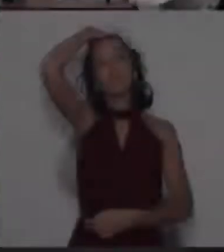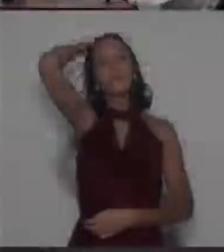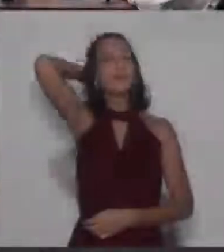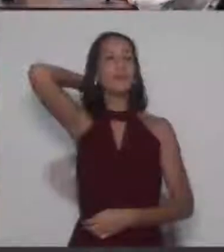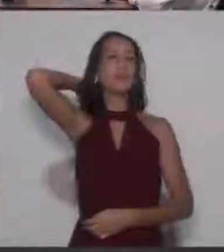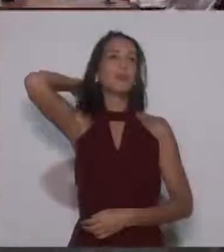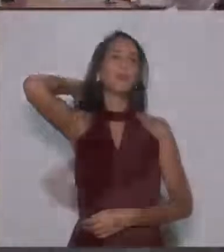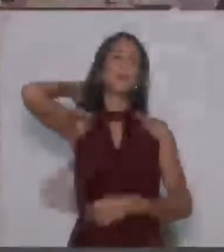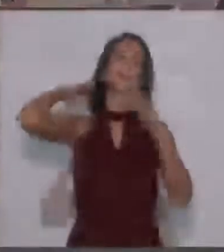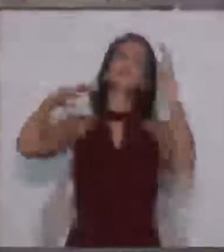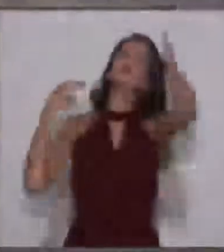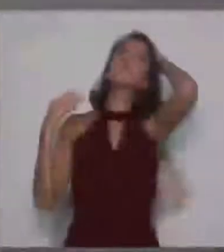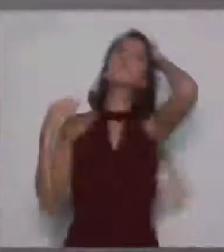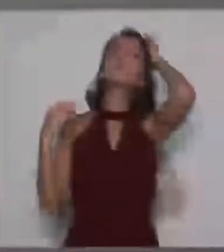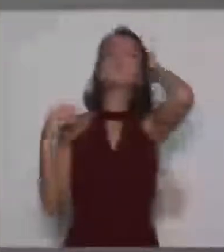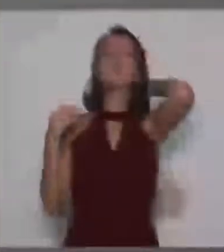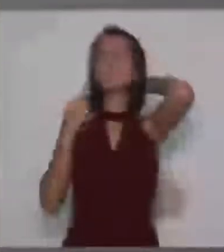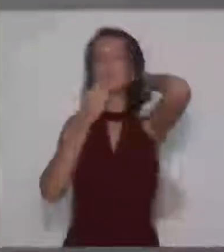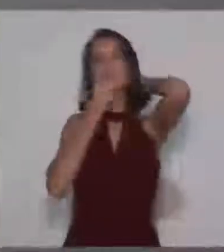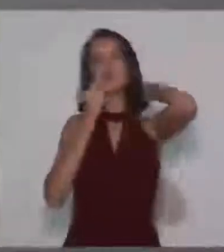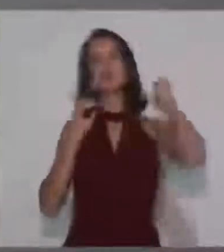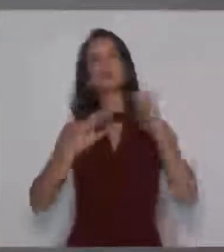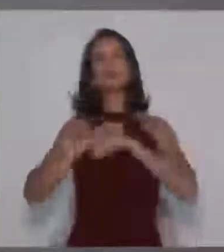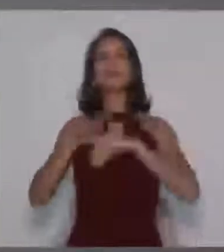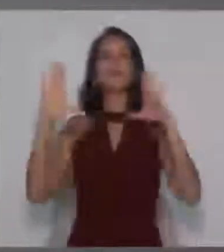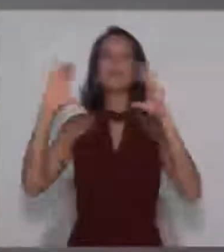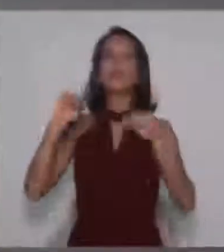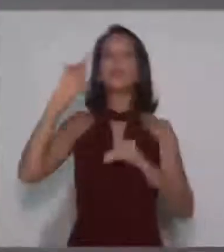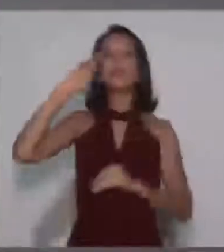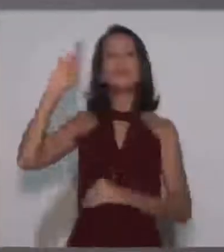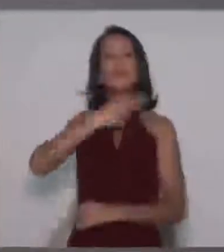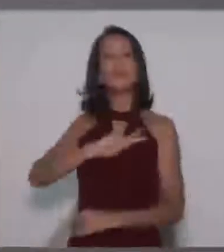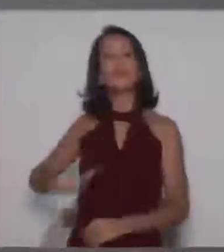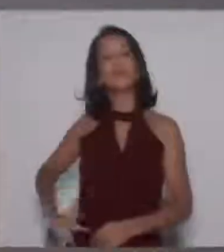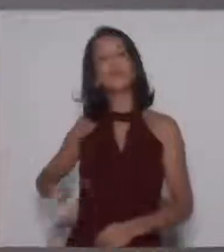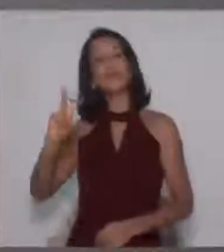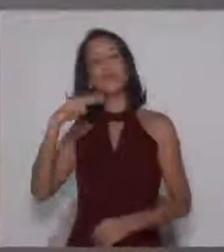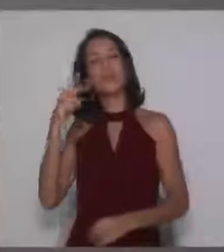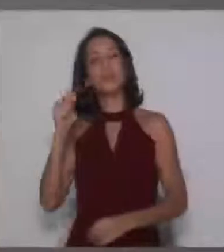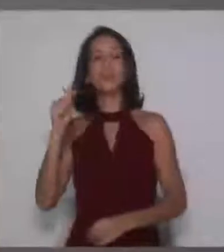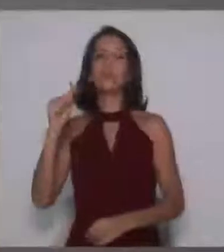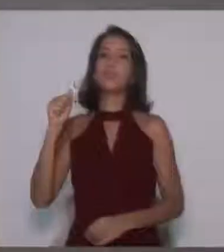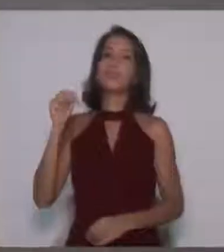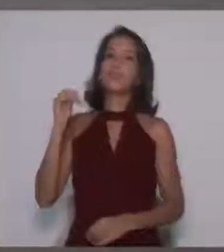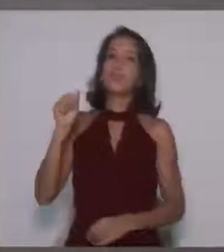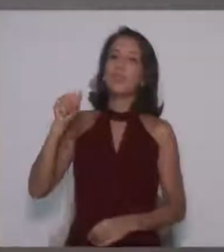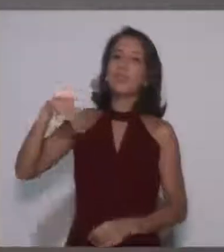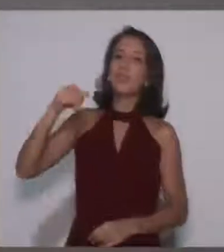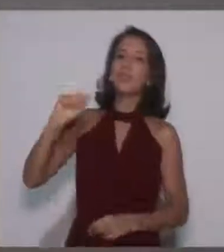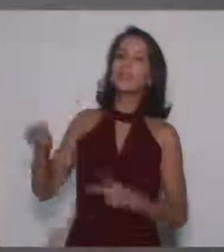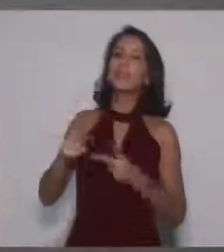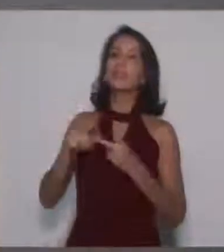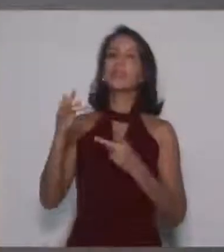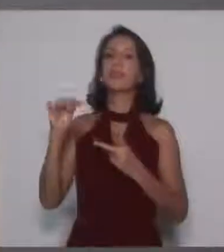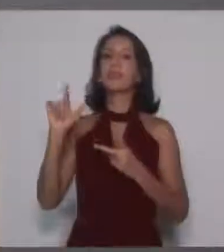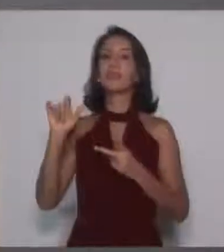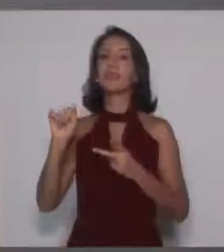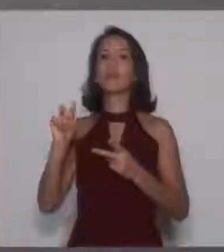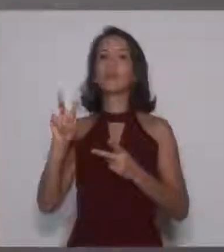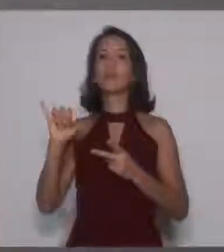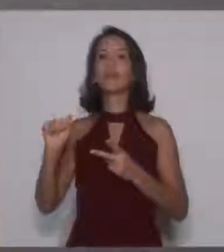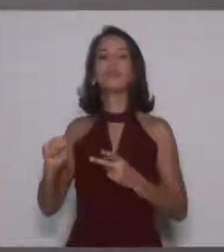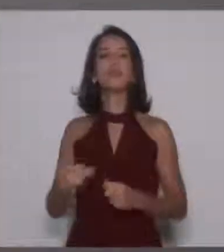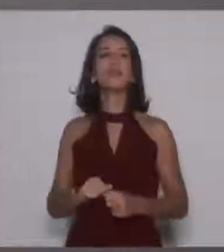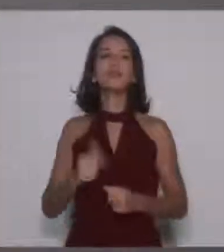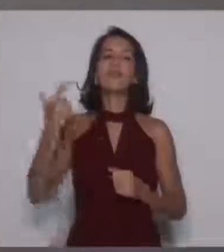Boa noite, senhor presidente. Vereador Flávia e Ana, vereadores, mais uma vez sindicato.